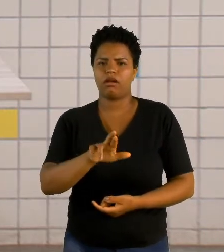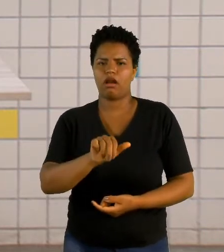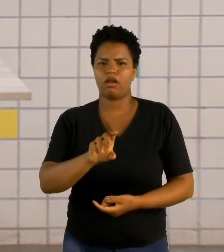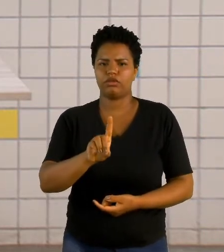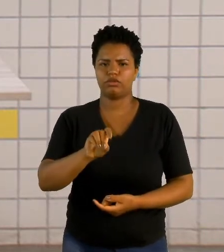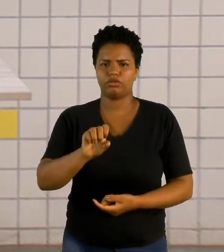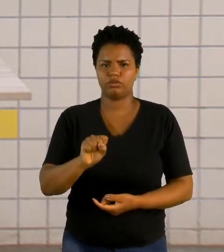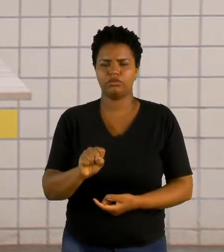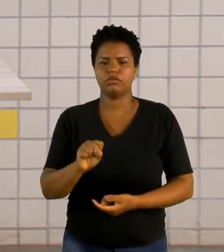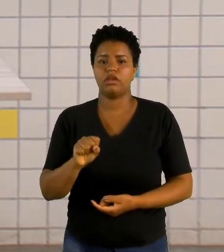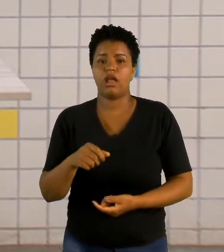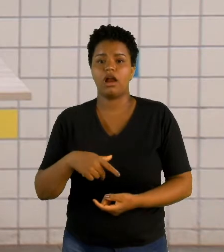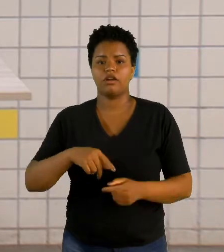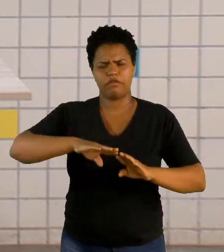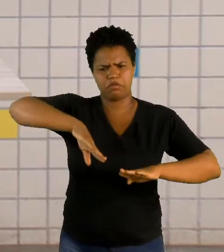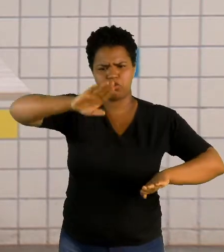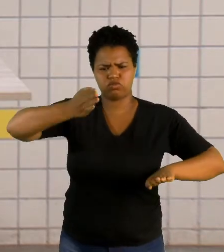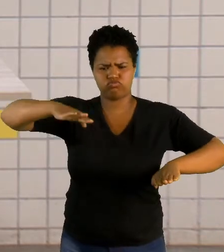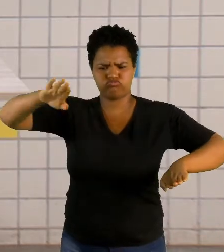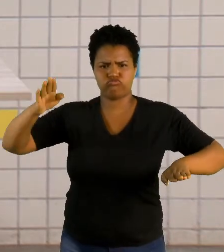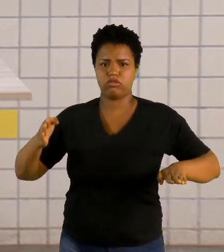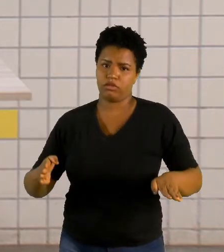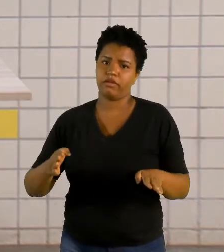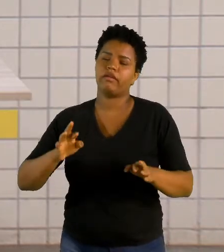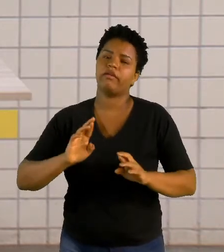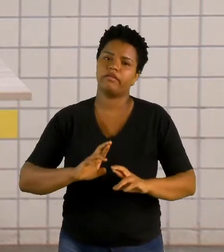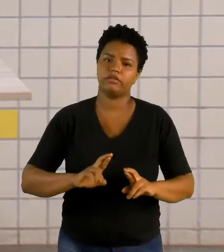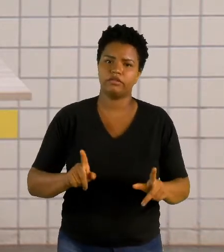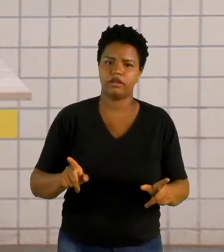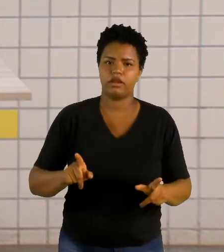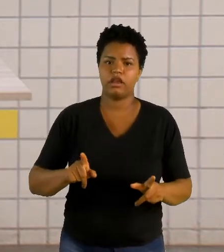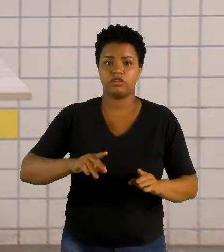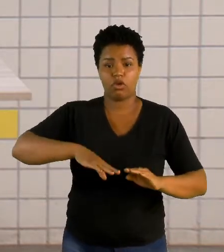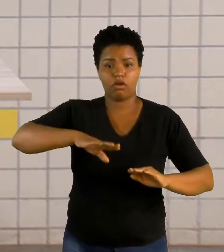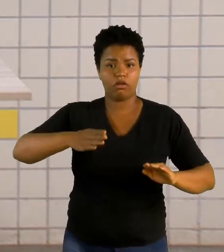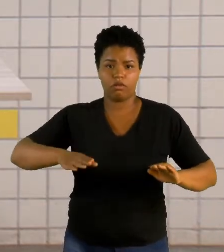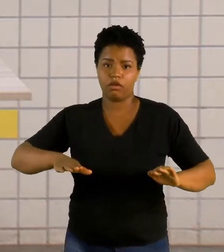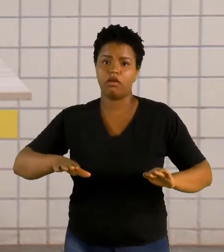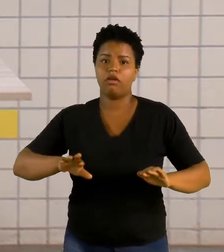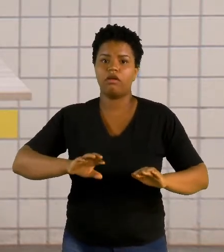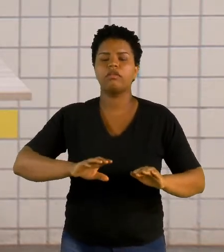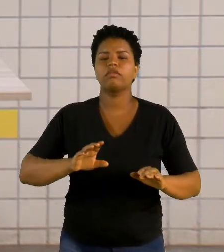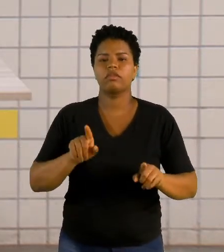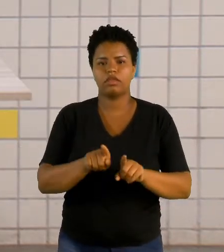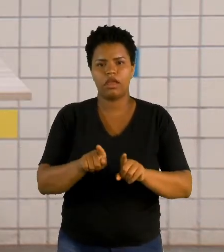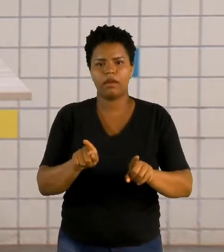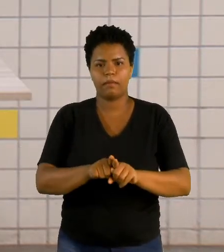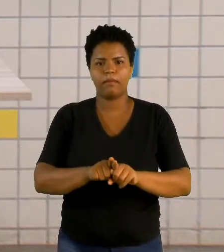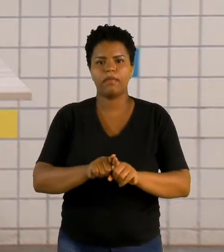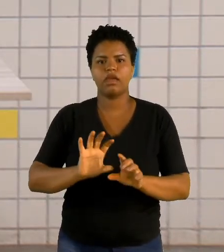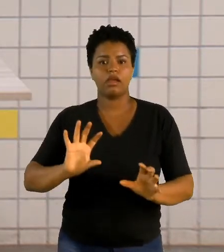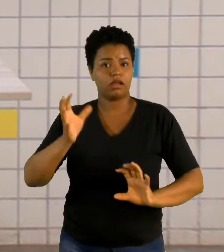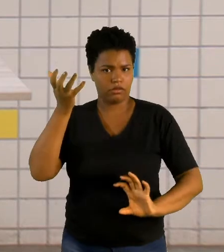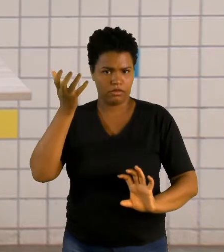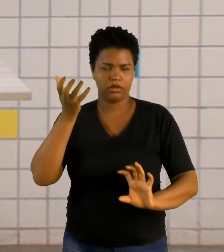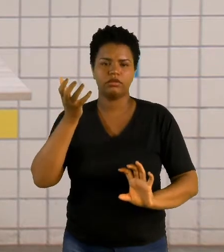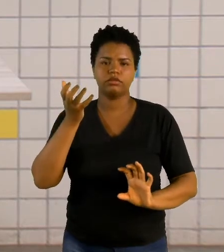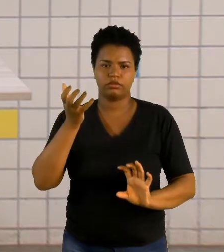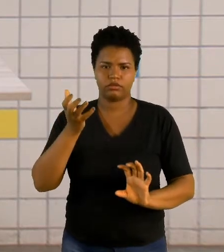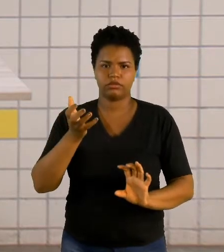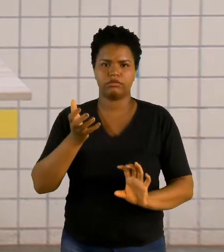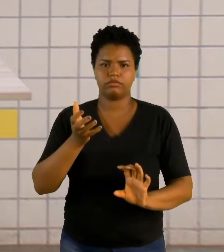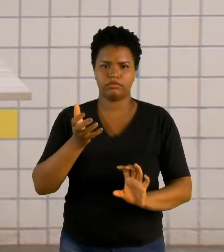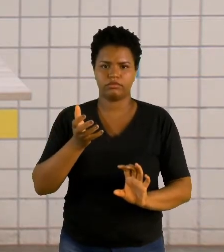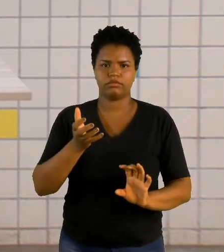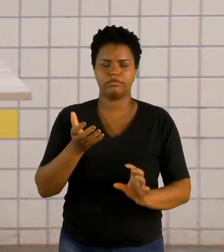montanhosa, então é diferente não só a formação de relevo, mas também a formação climática, quando